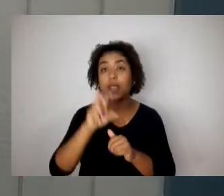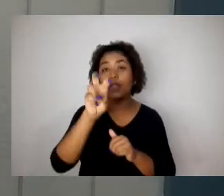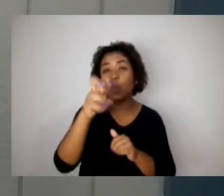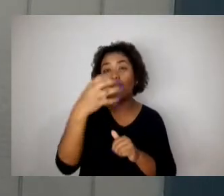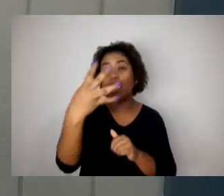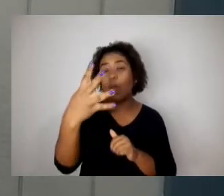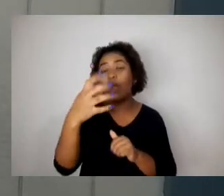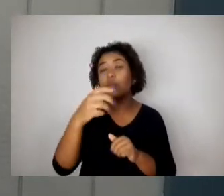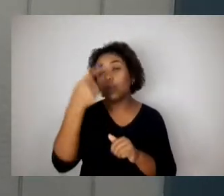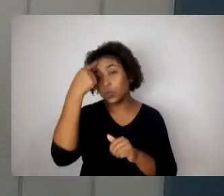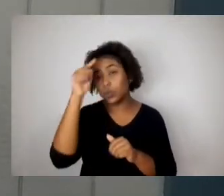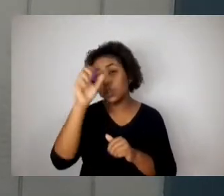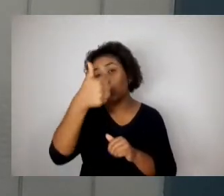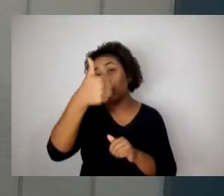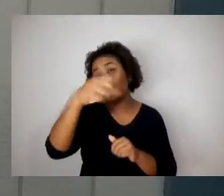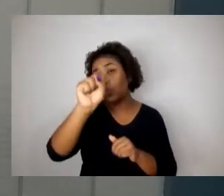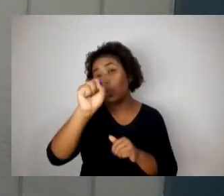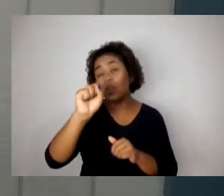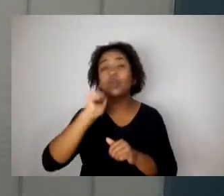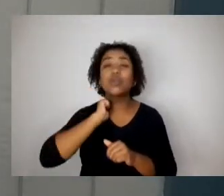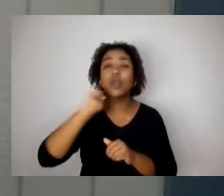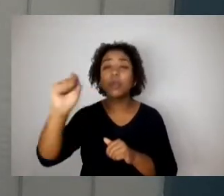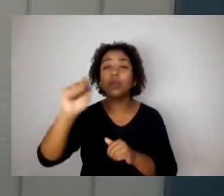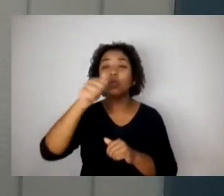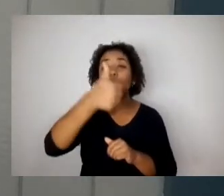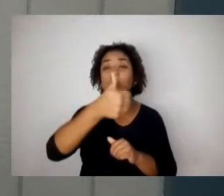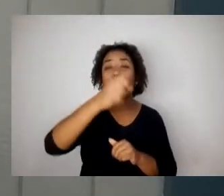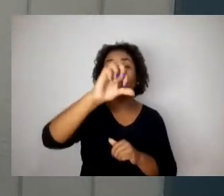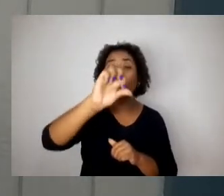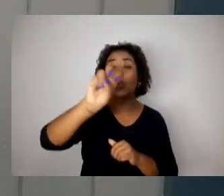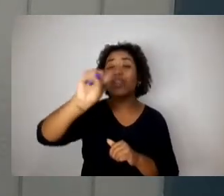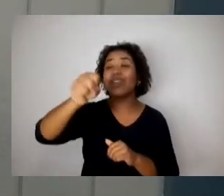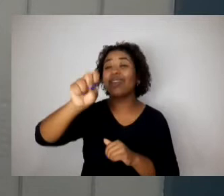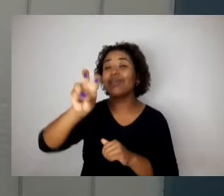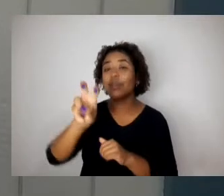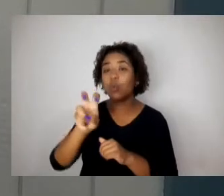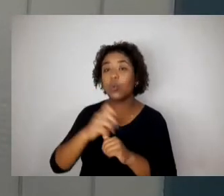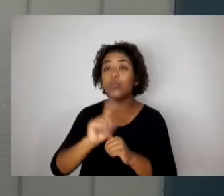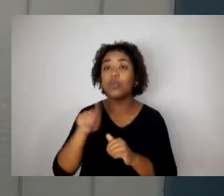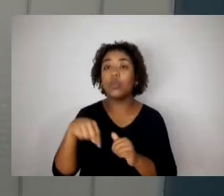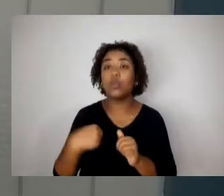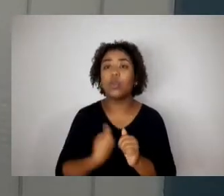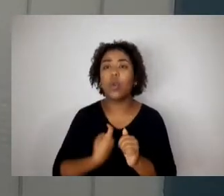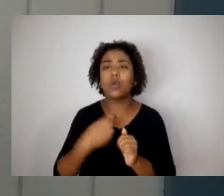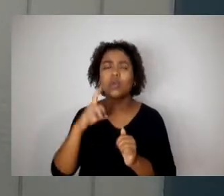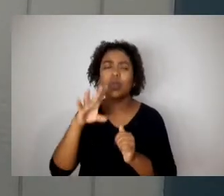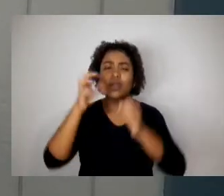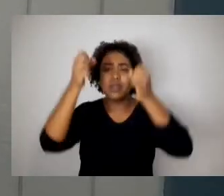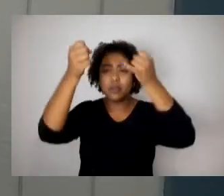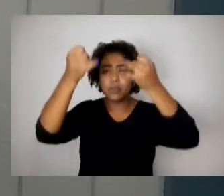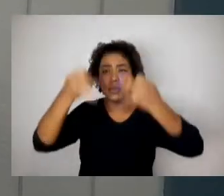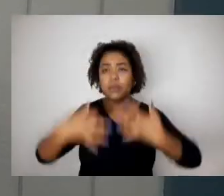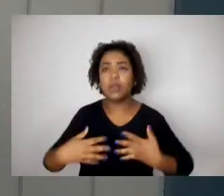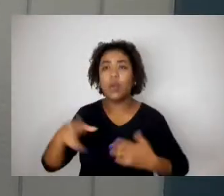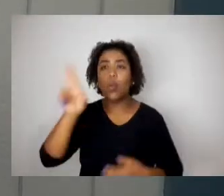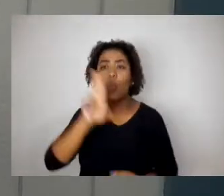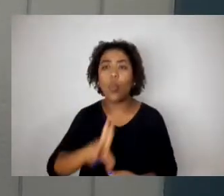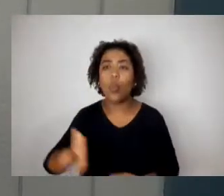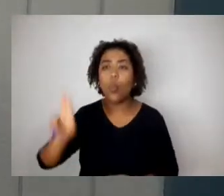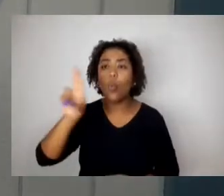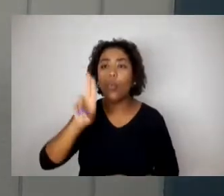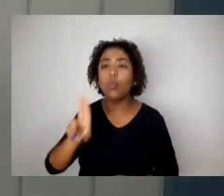1995. Nós, simplesmente, estamos falando o seguinte, olha, usem o que é